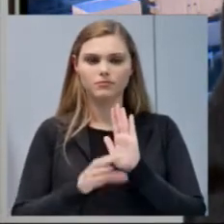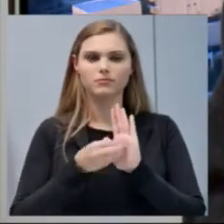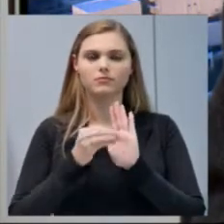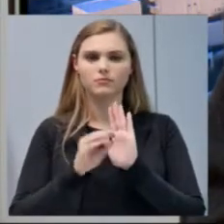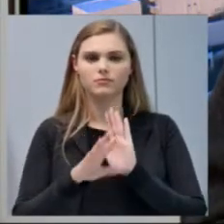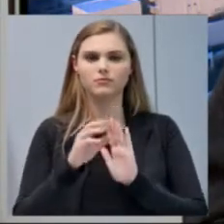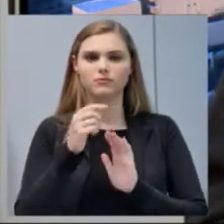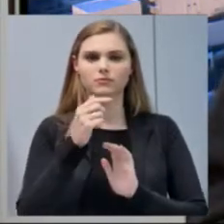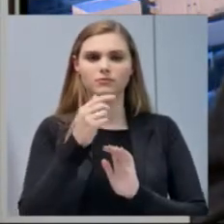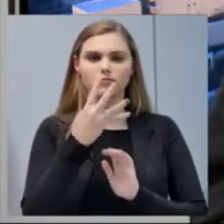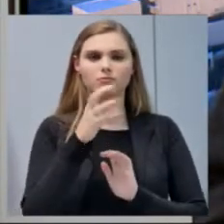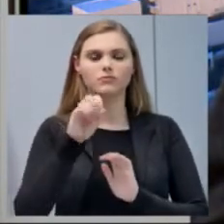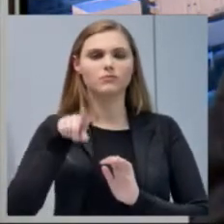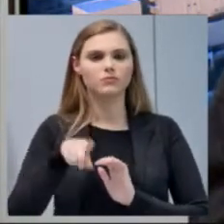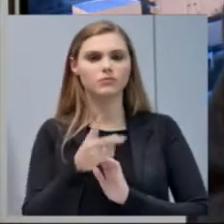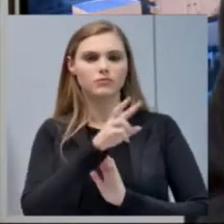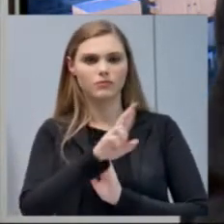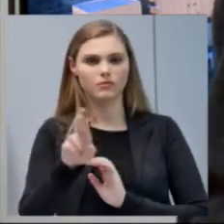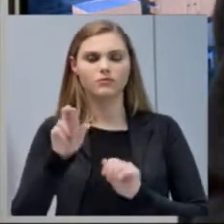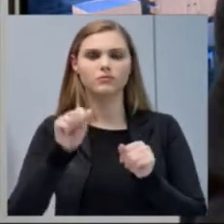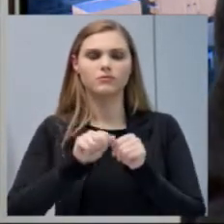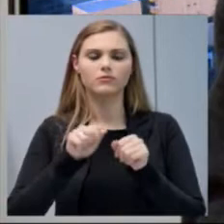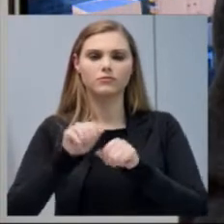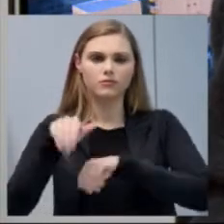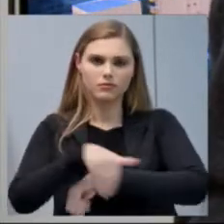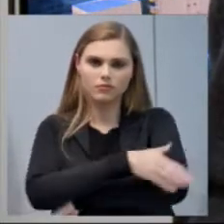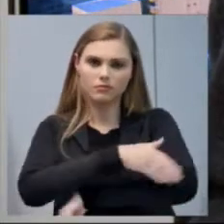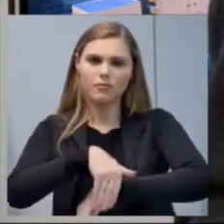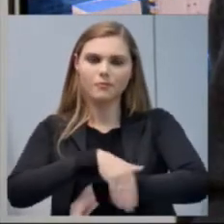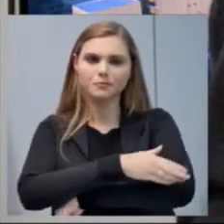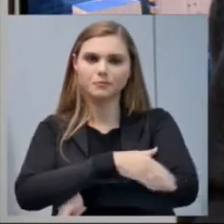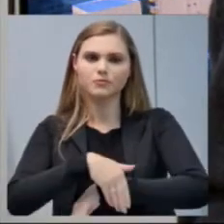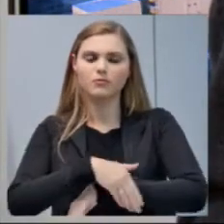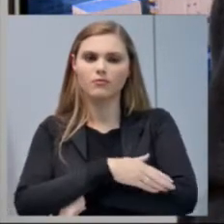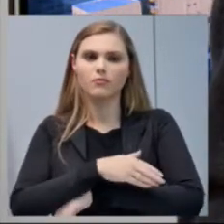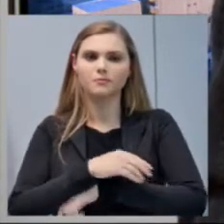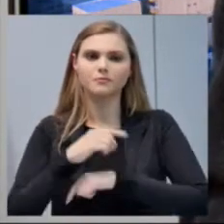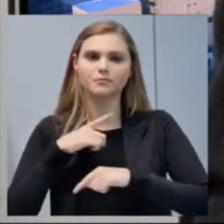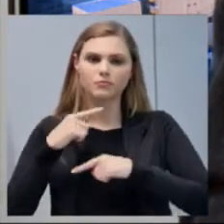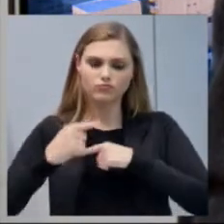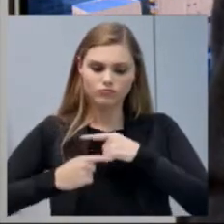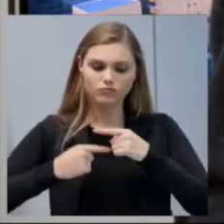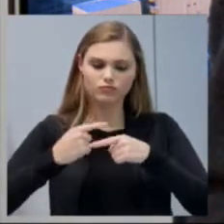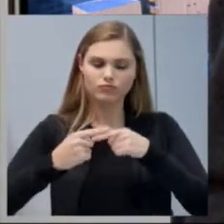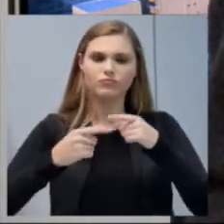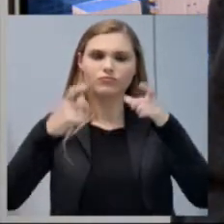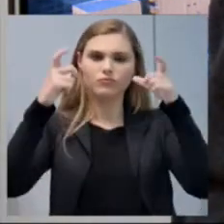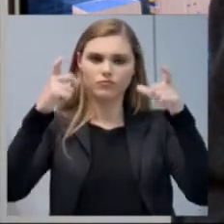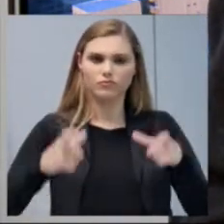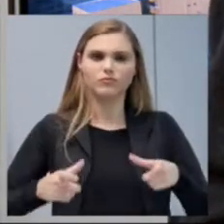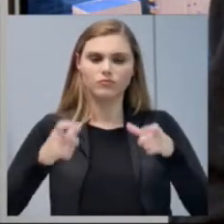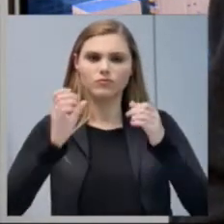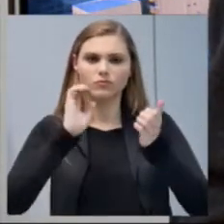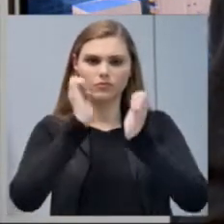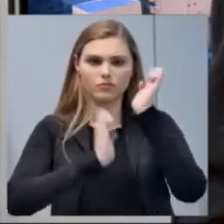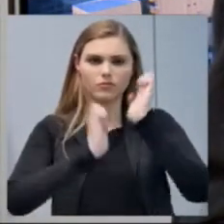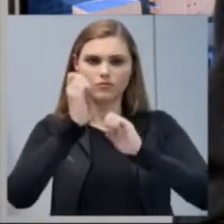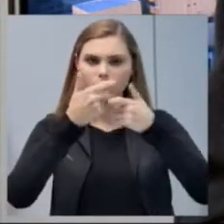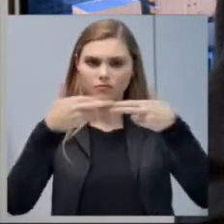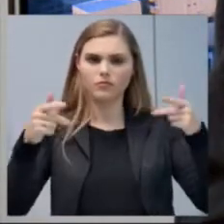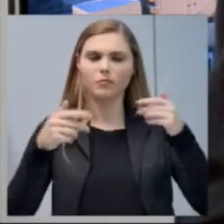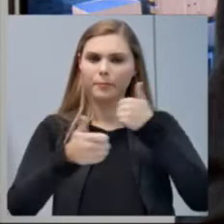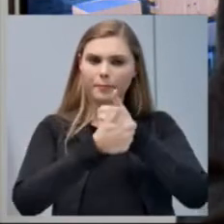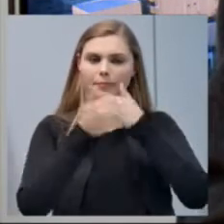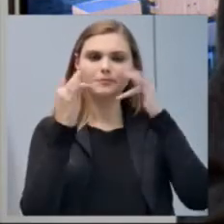que será repassado para ser feita aquela rua do Brolo, lá embaixo, no Distrito Industrial, perto da próxima fêmea, em torno de 300 mil